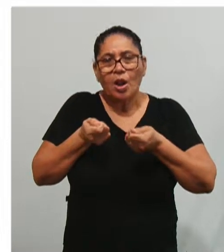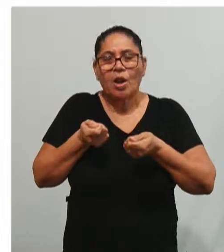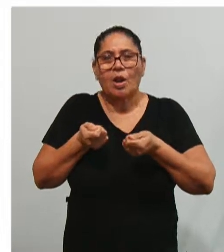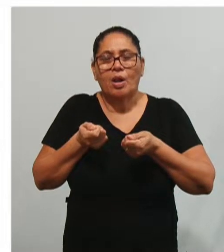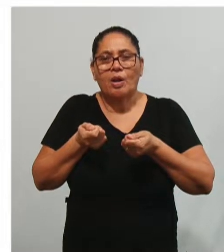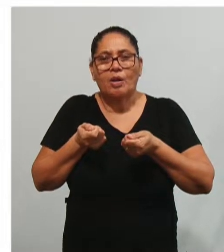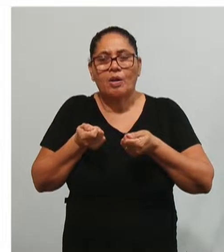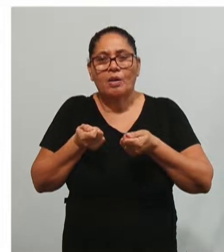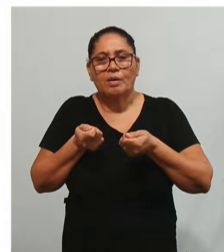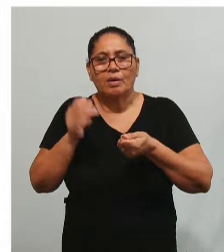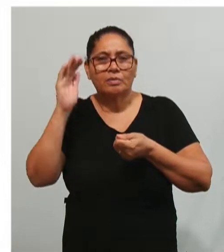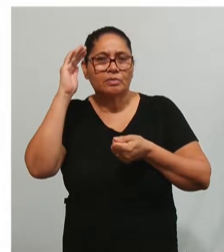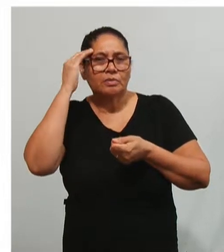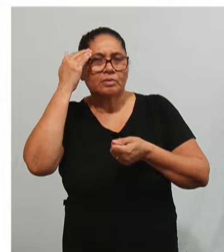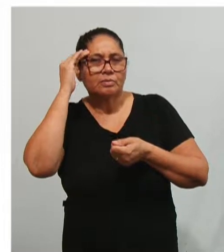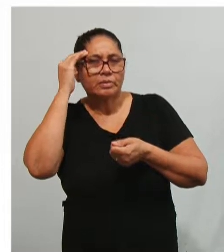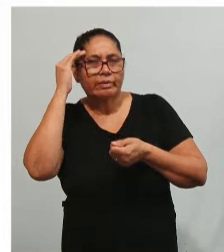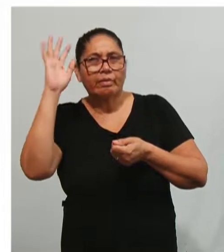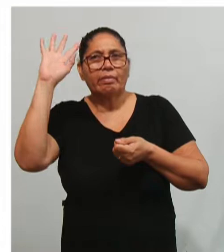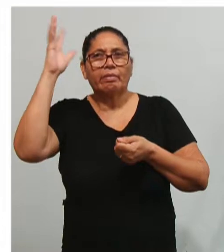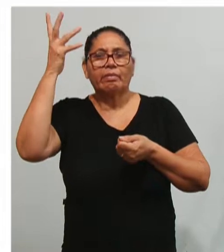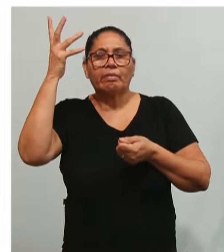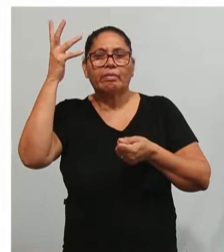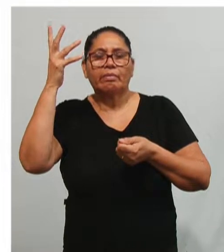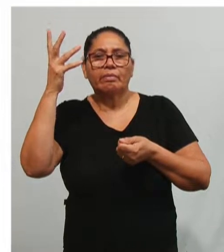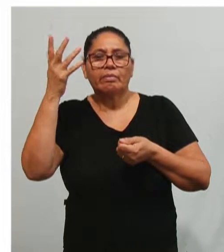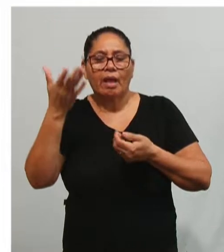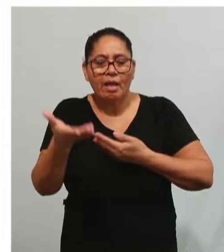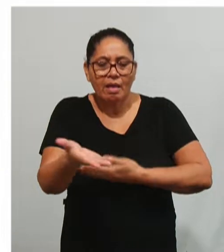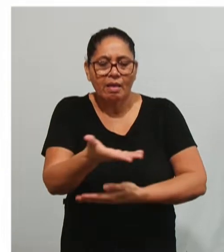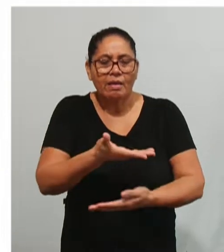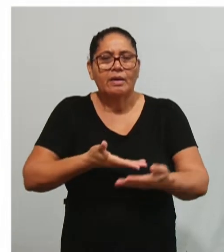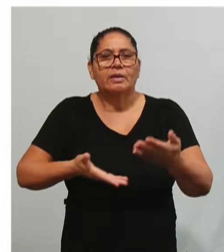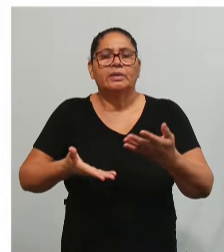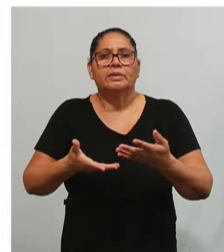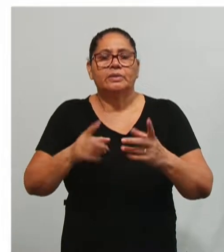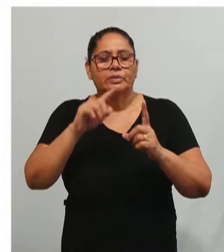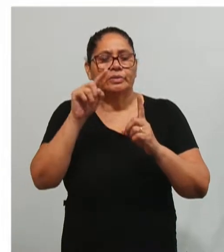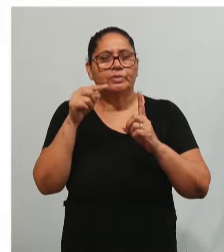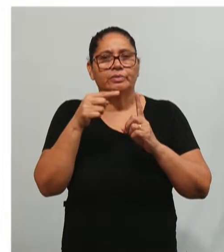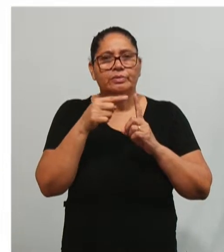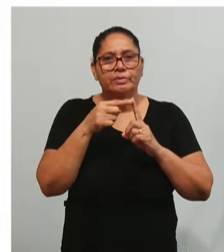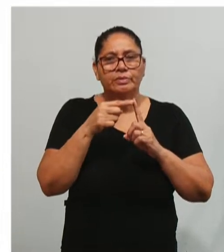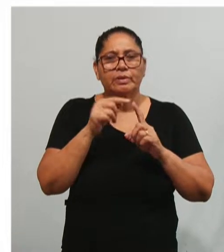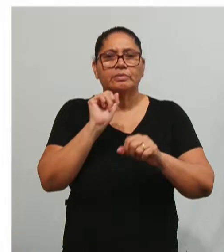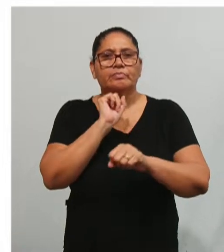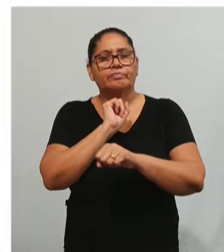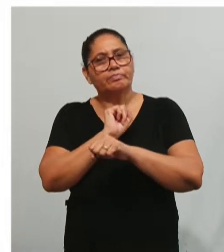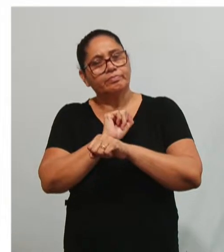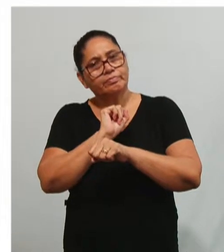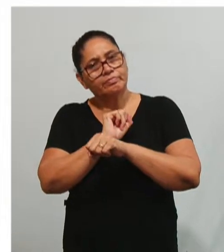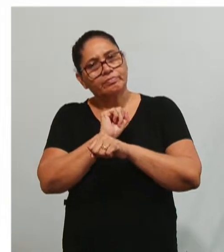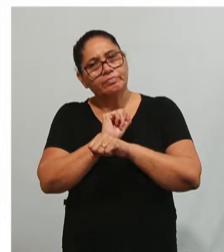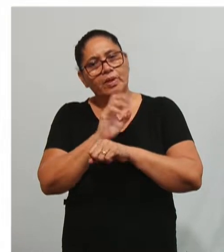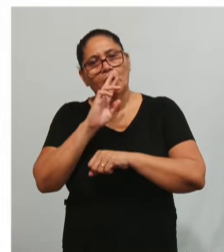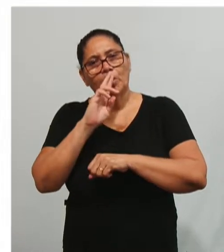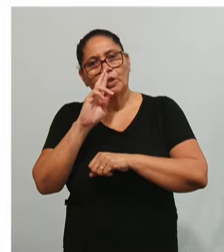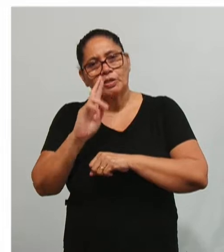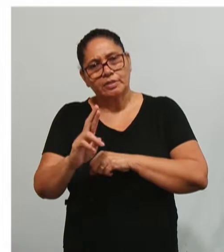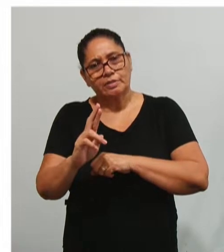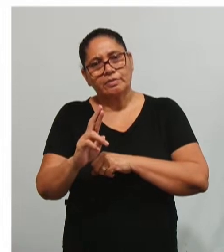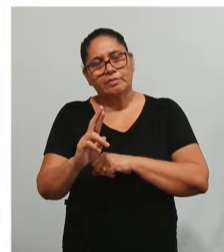né? E aí compreende as decisões sobre a compatibilidade entre objetivos esperados e resultados